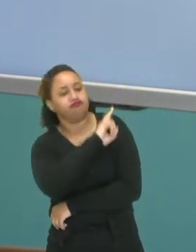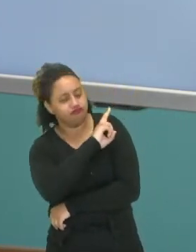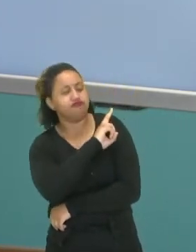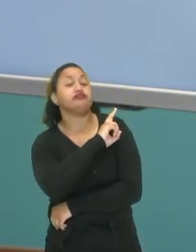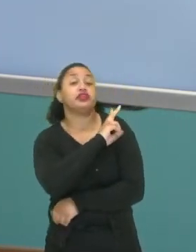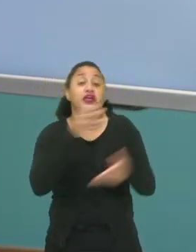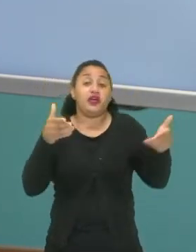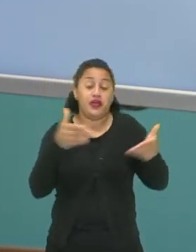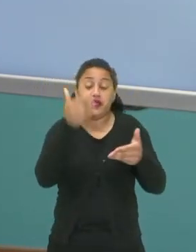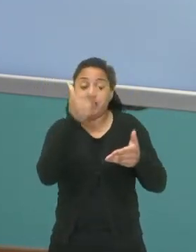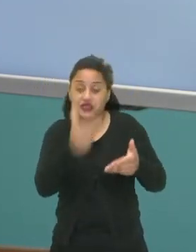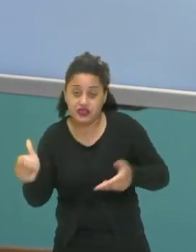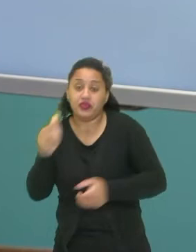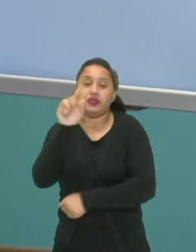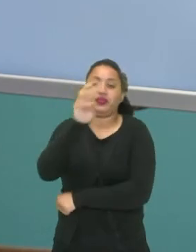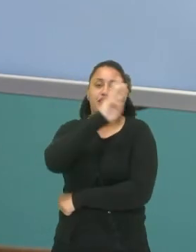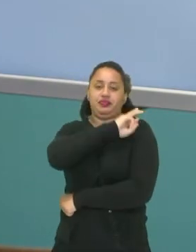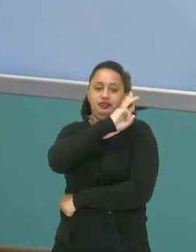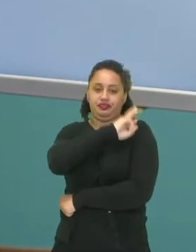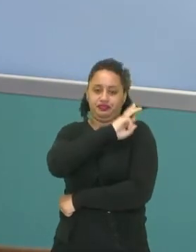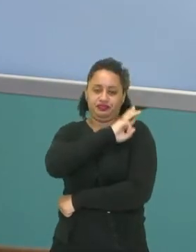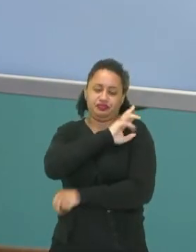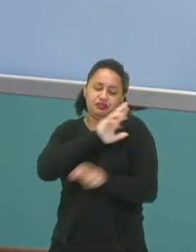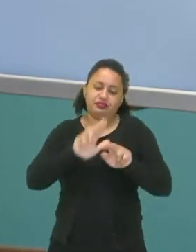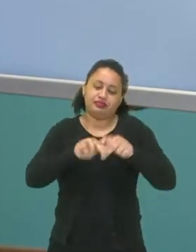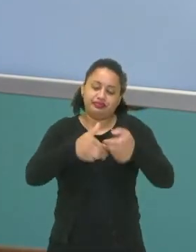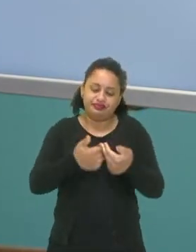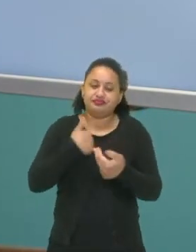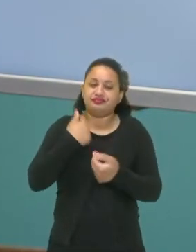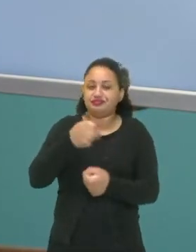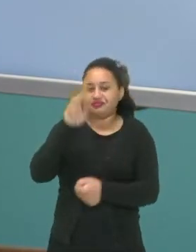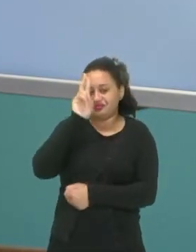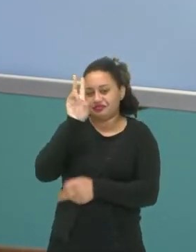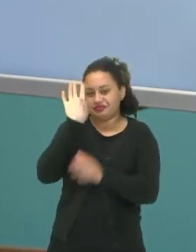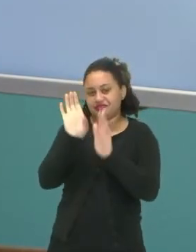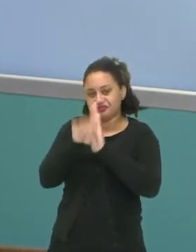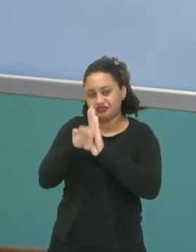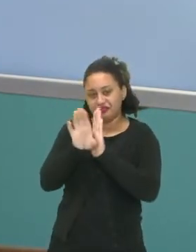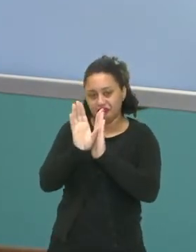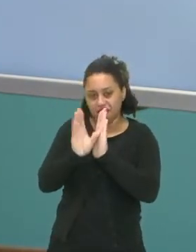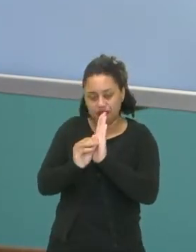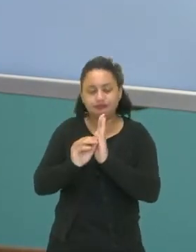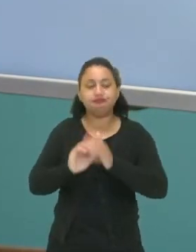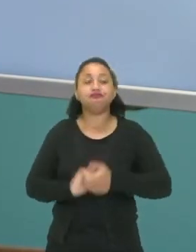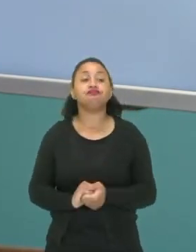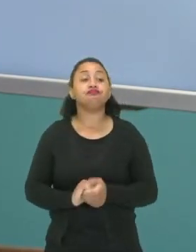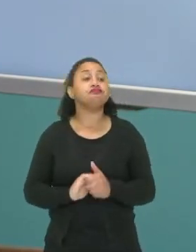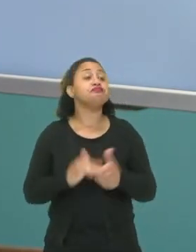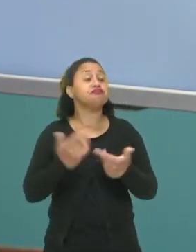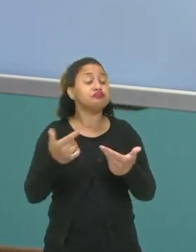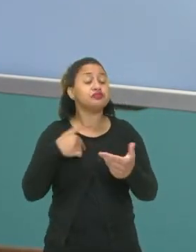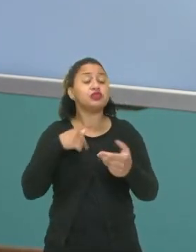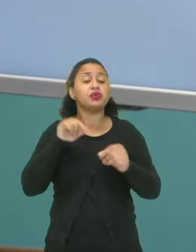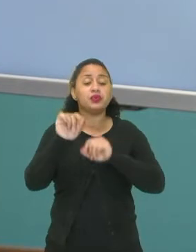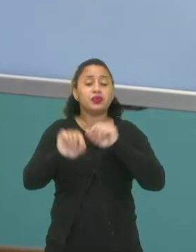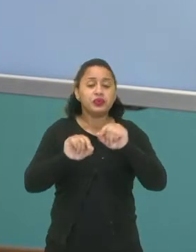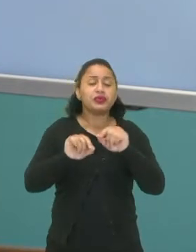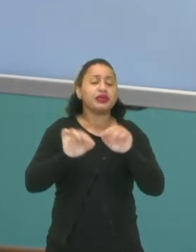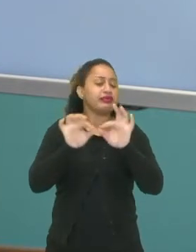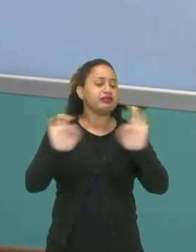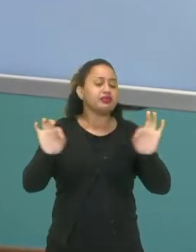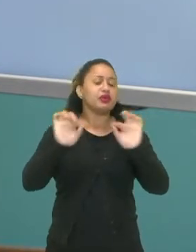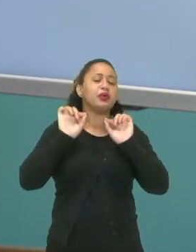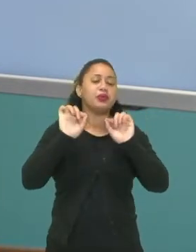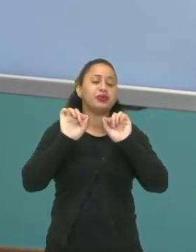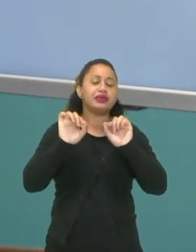segundo ano e voltamos-os agora. Por isso que a gente tem que relembrar esses conceitos. Então, o plano cartesiano é exatamente uma simplificação